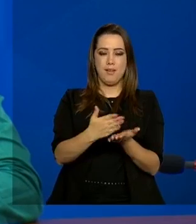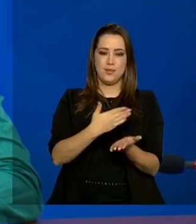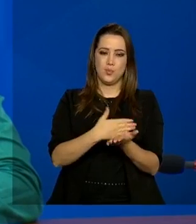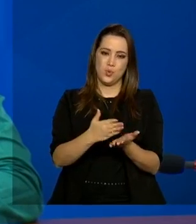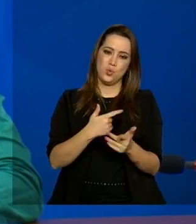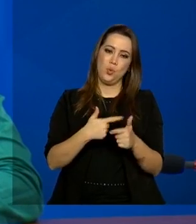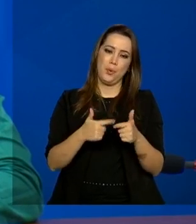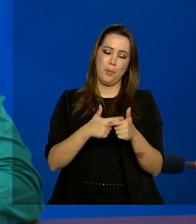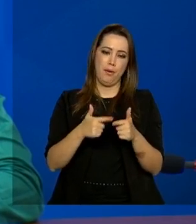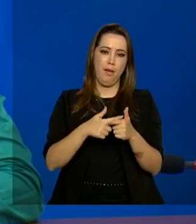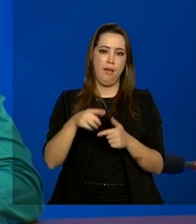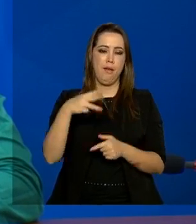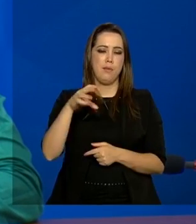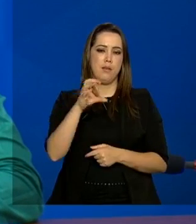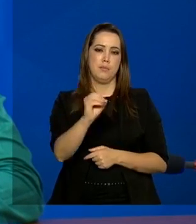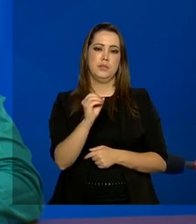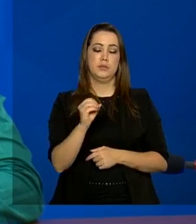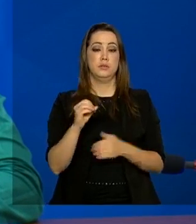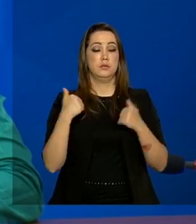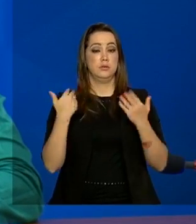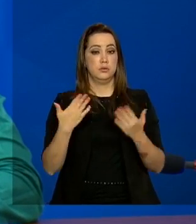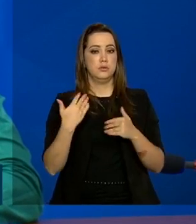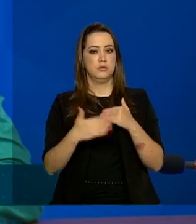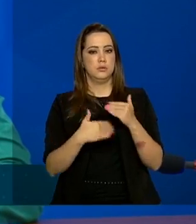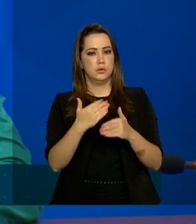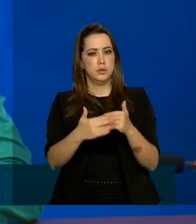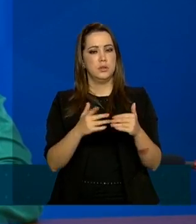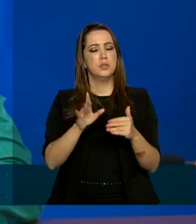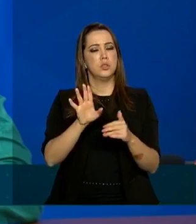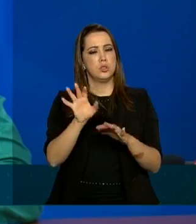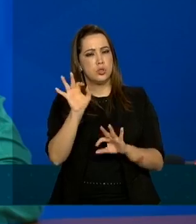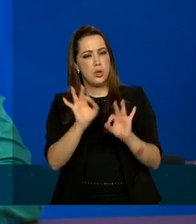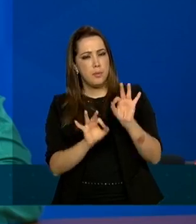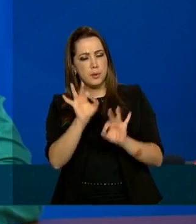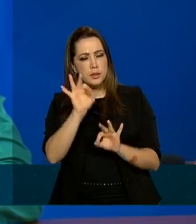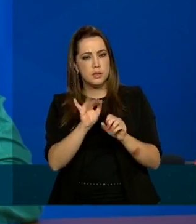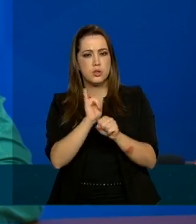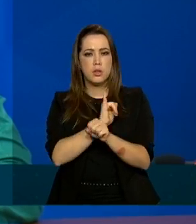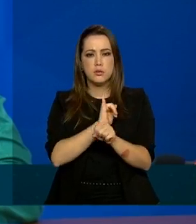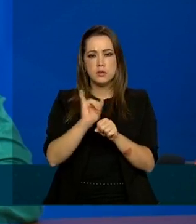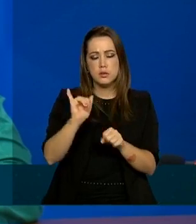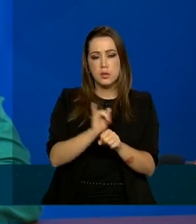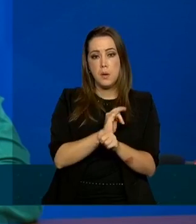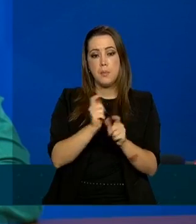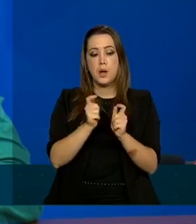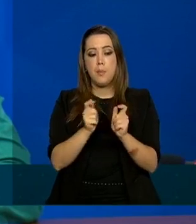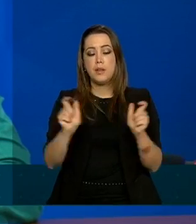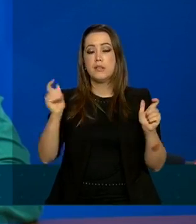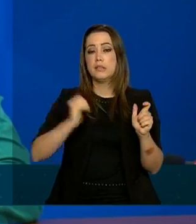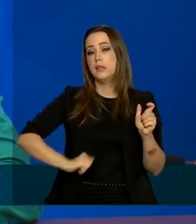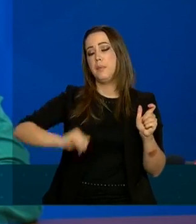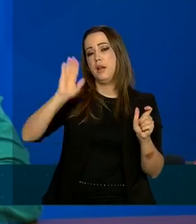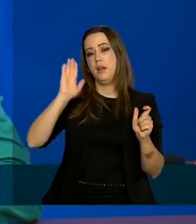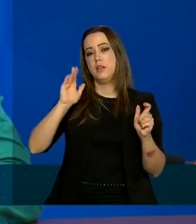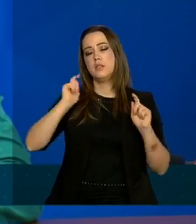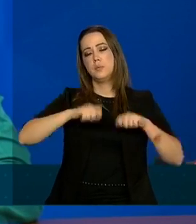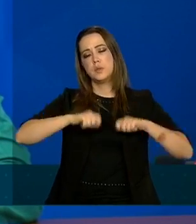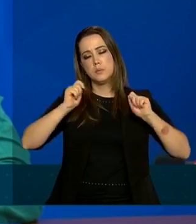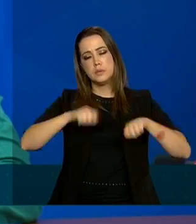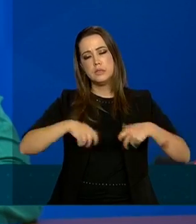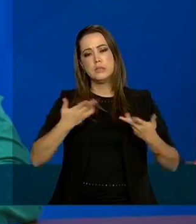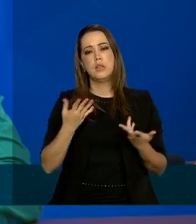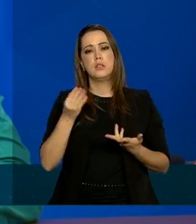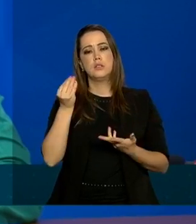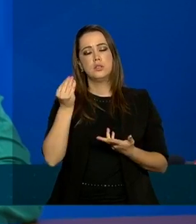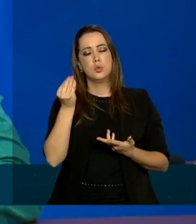epidemia de mês de março e a partir de então a gente já tem uma estrutura montada para aumentar ainda mais a capacidade de